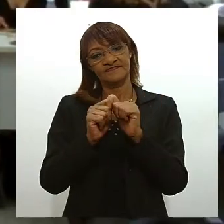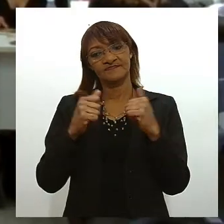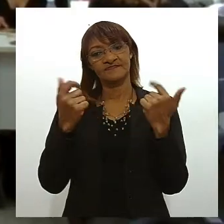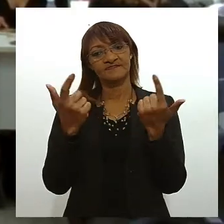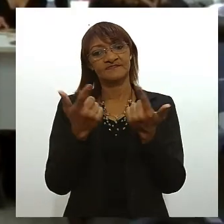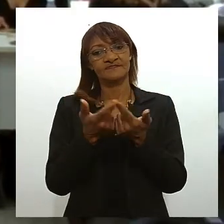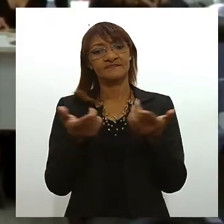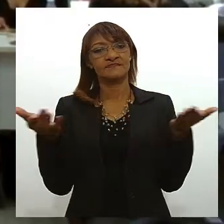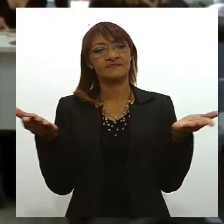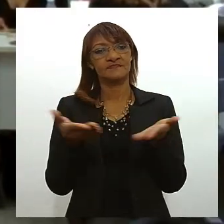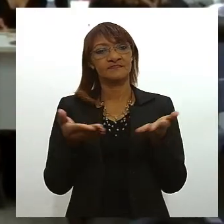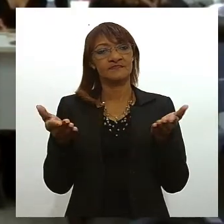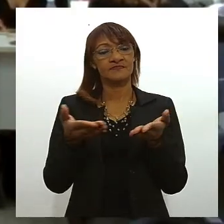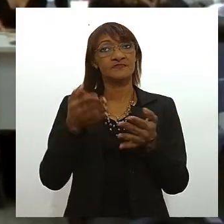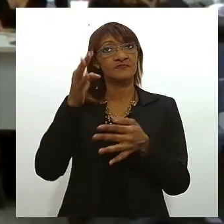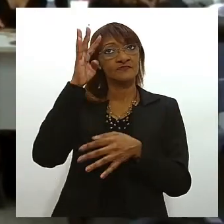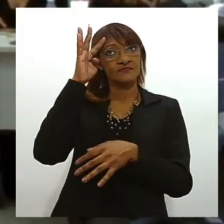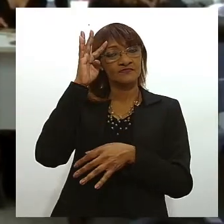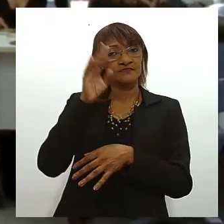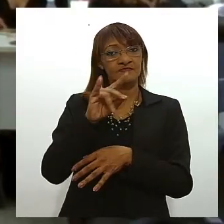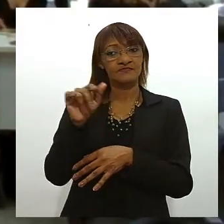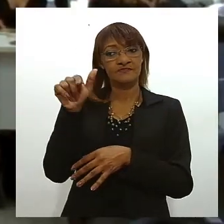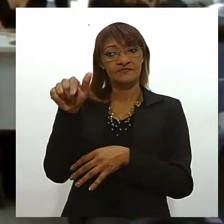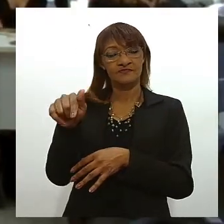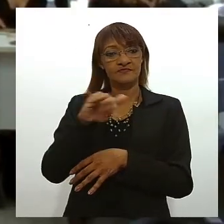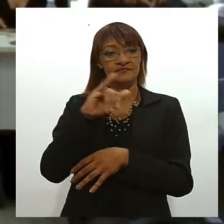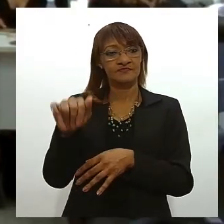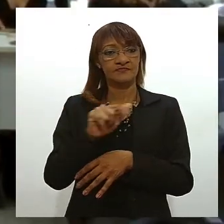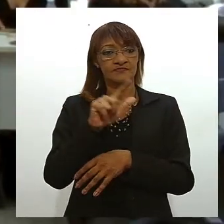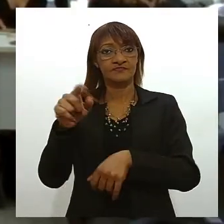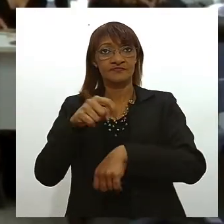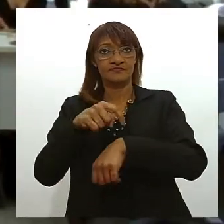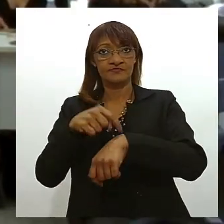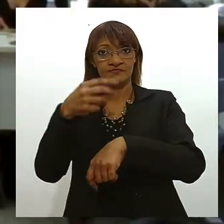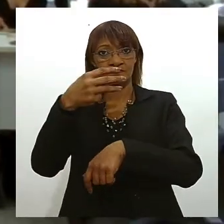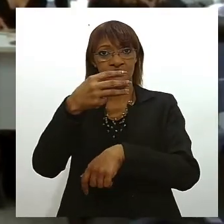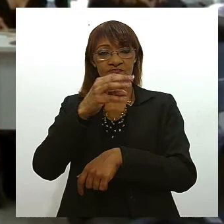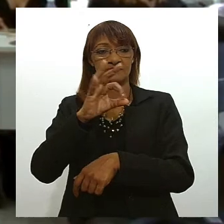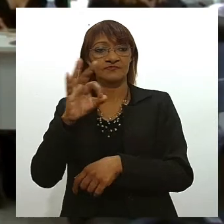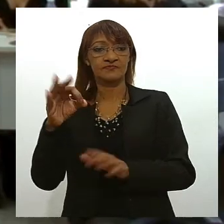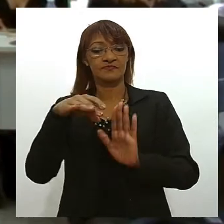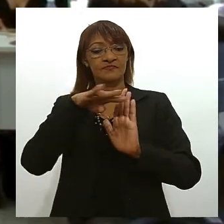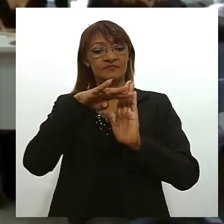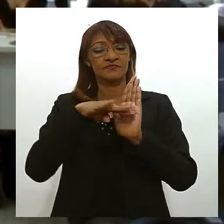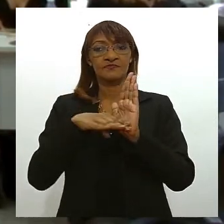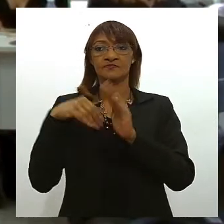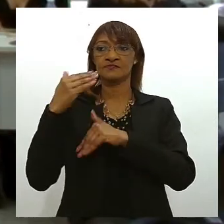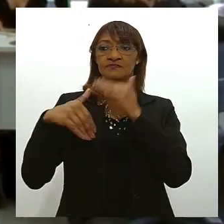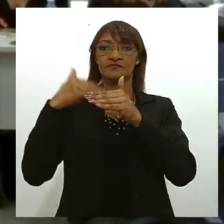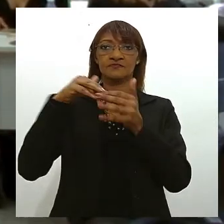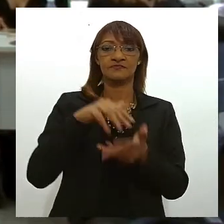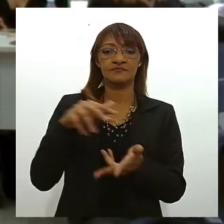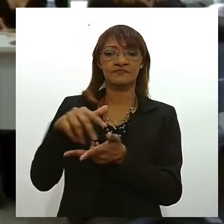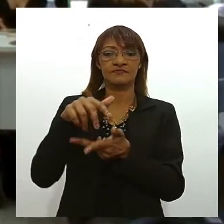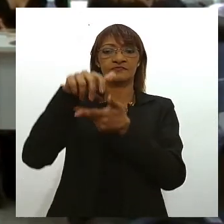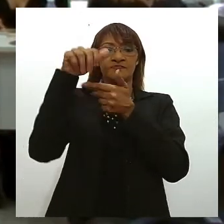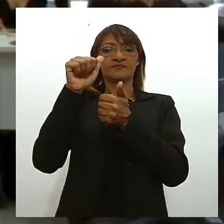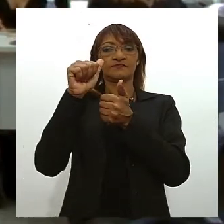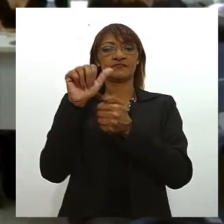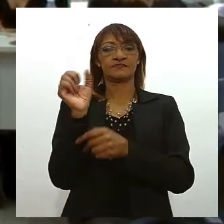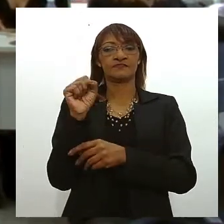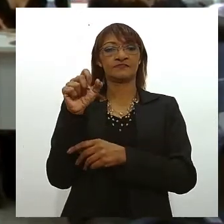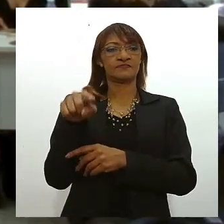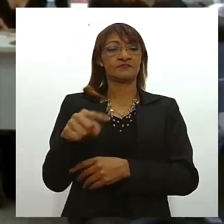apresentar nesta quarta-feira dia 7 de julho às 3 horas da tarde o plano de desenvolvimento sustentável de Sergipe com